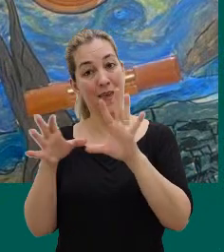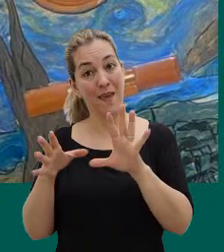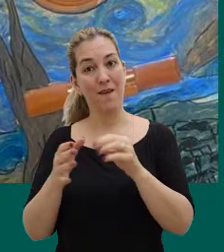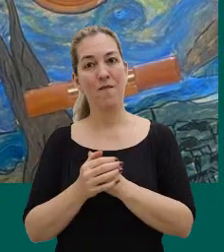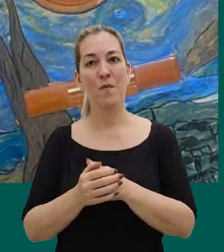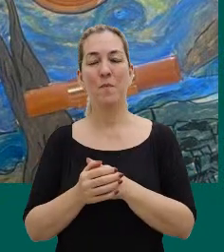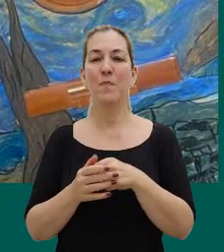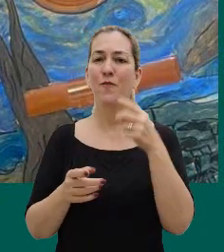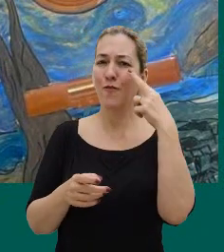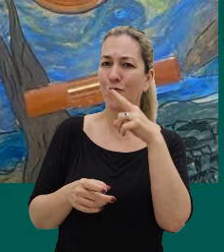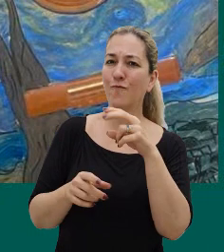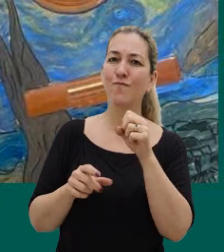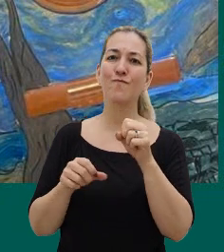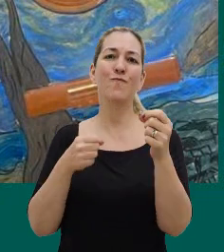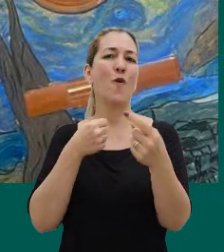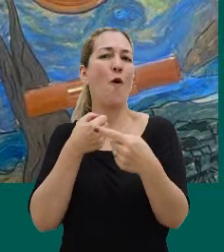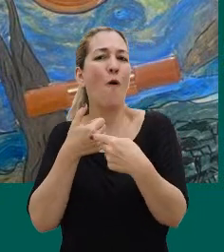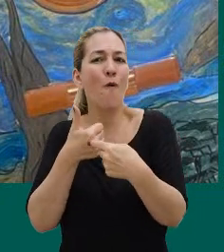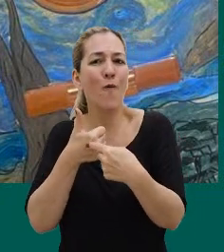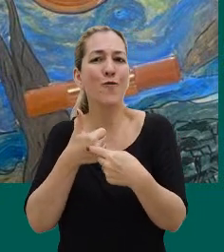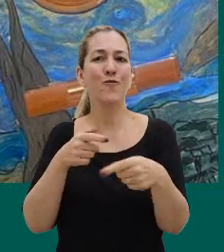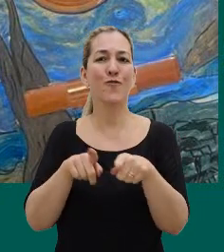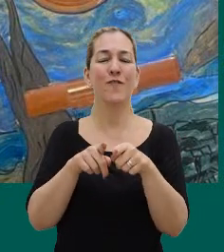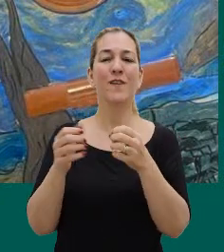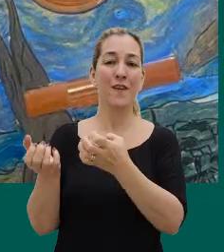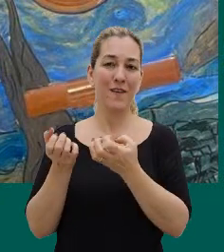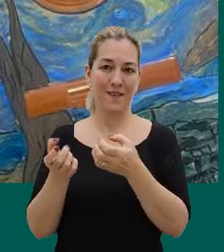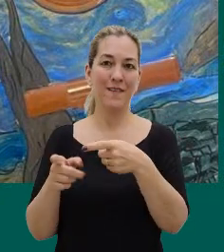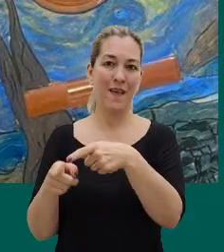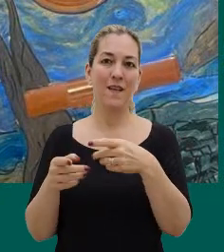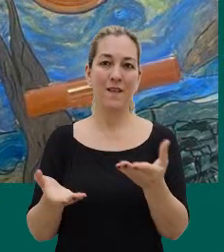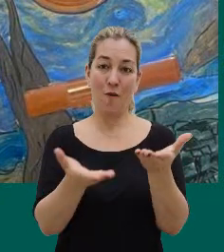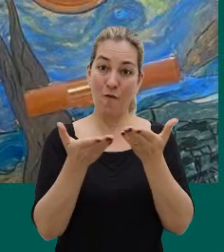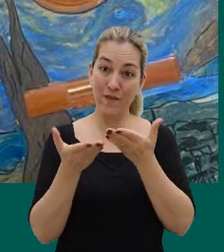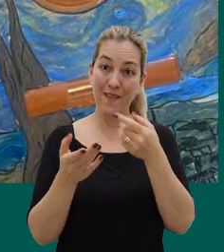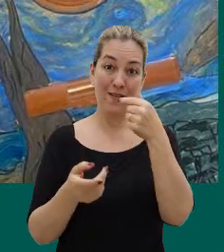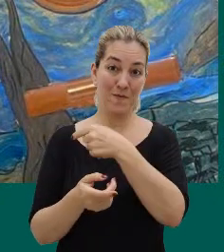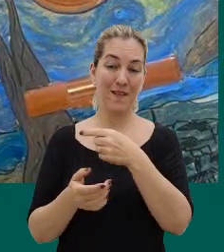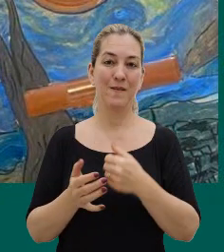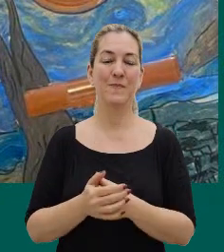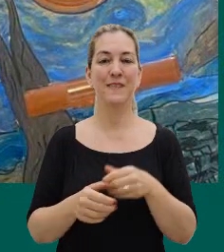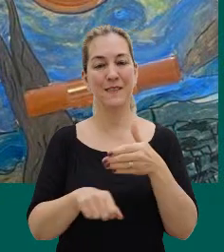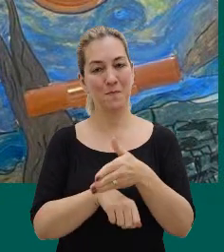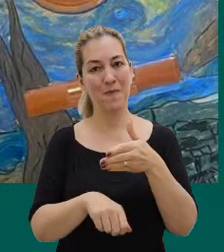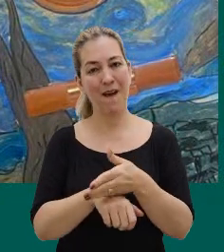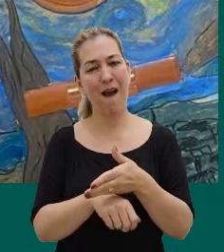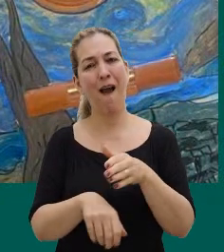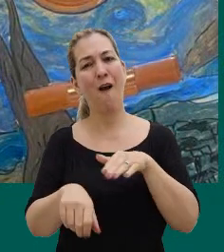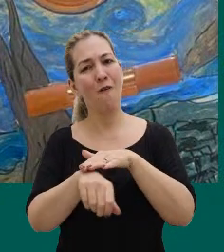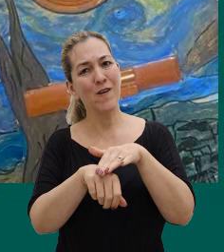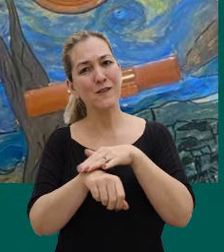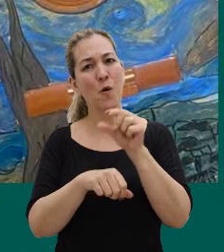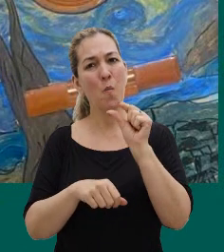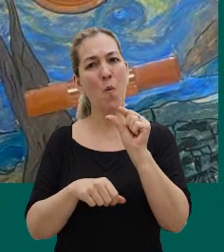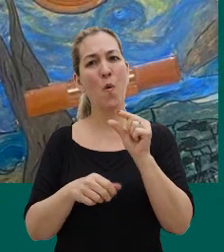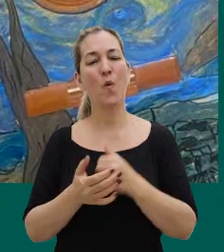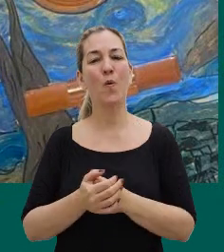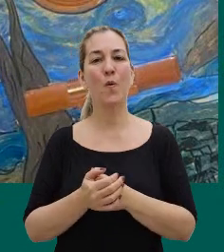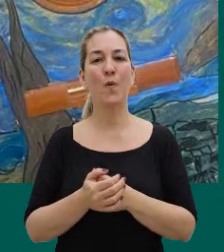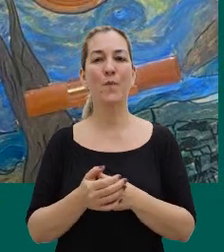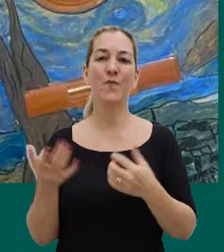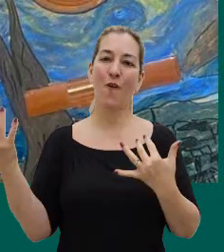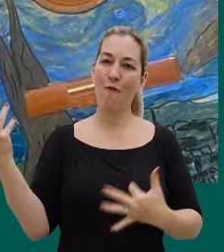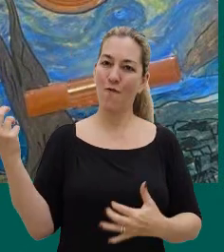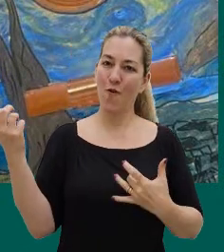bem para a gente curtir, então, quem estiver por aí, está super convidado para passar lá, trocar uma ideia com a gente, esse violão da